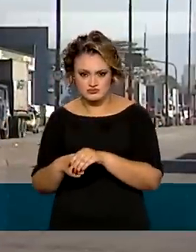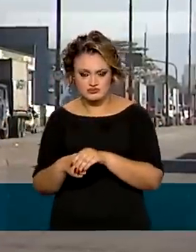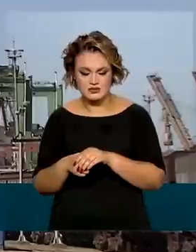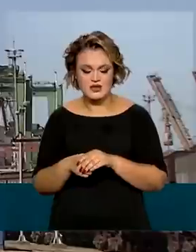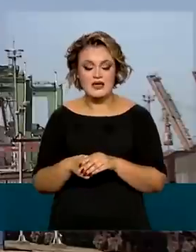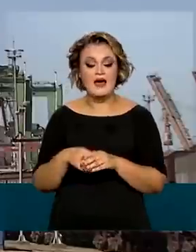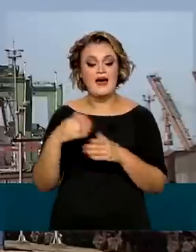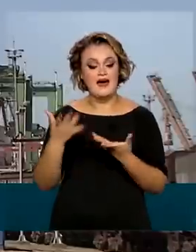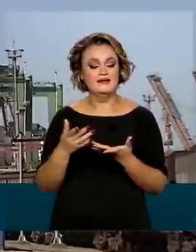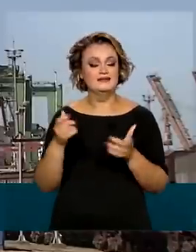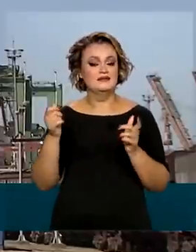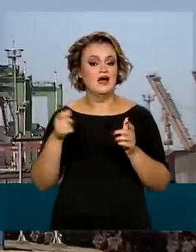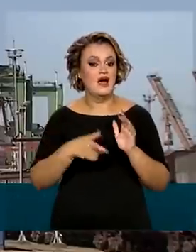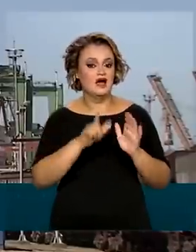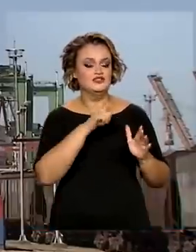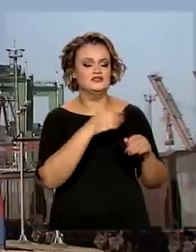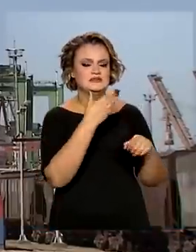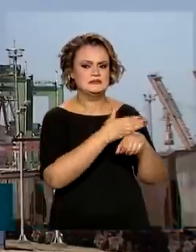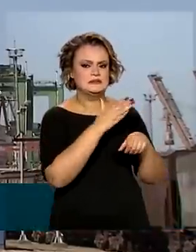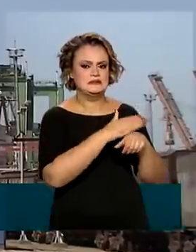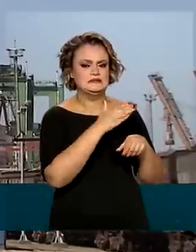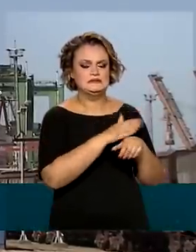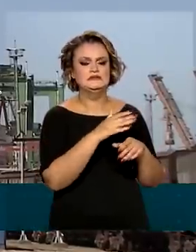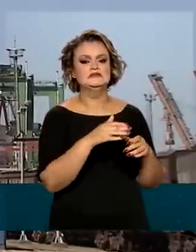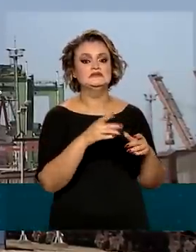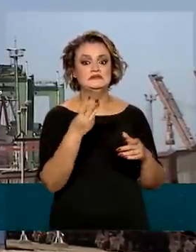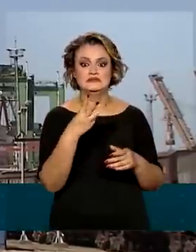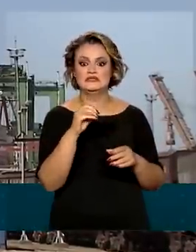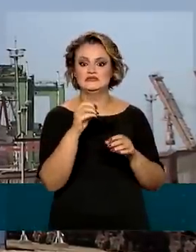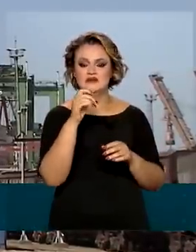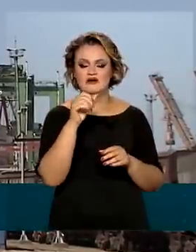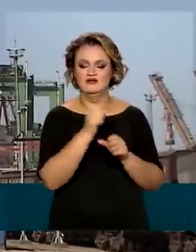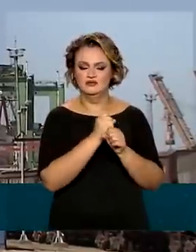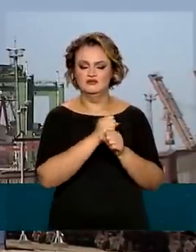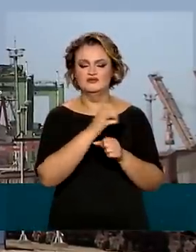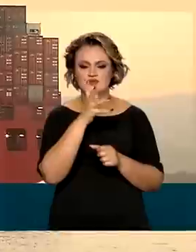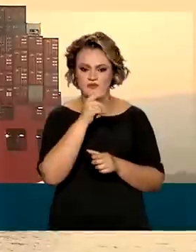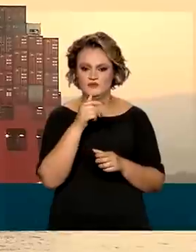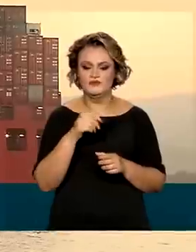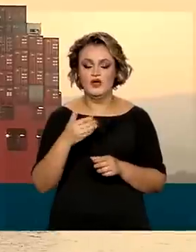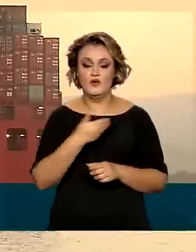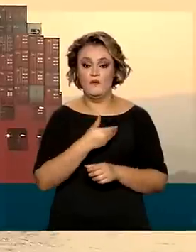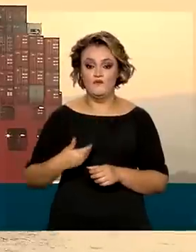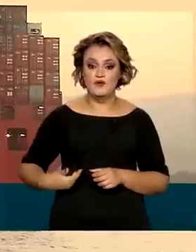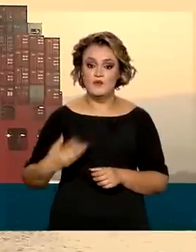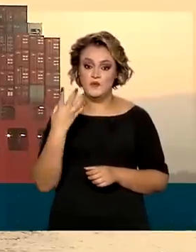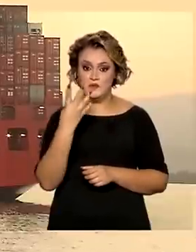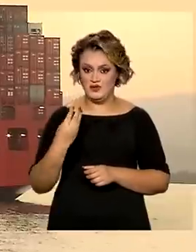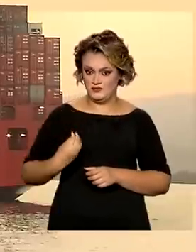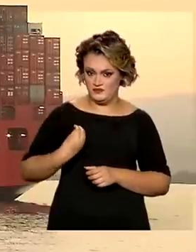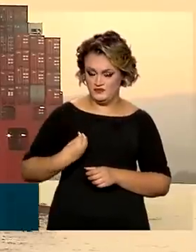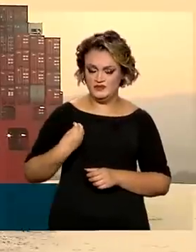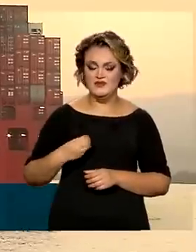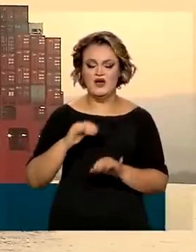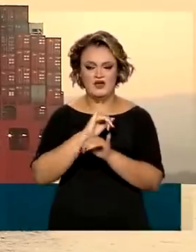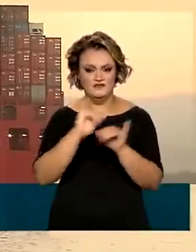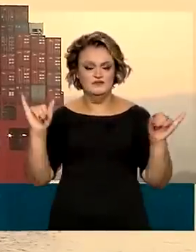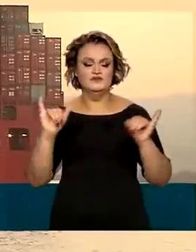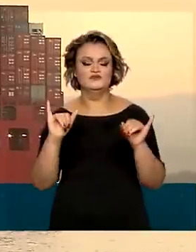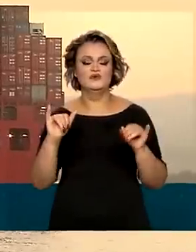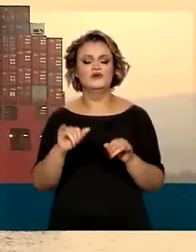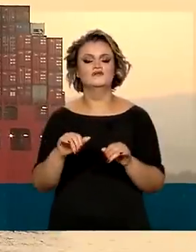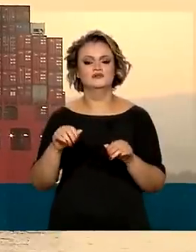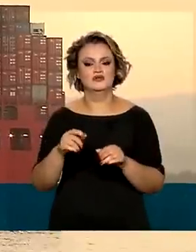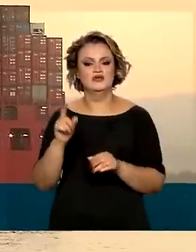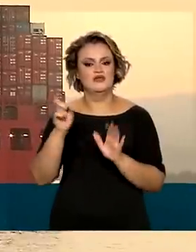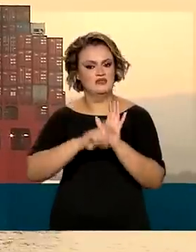nesse ponto, foram necessários quase 30 anos. Os quatro governos que integram o bloco anunciaram a redução em 10